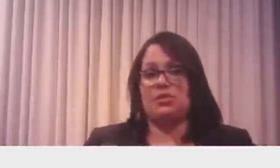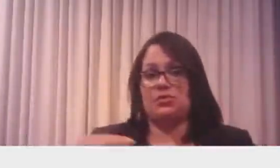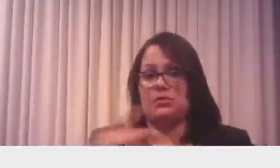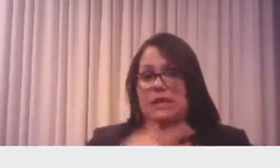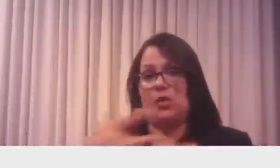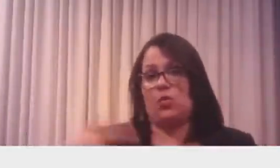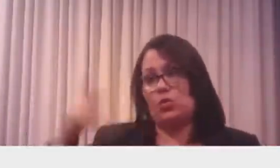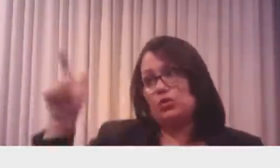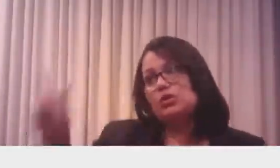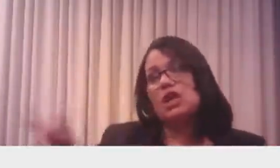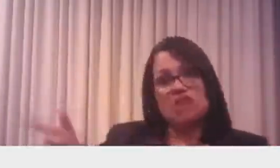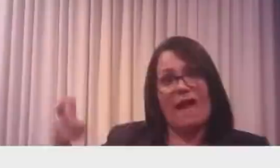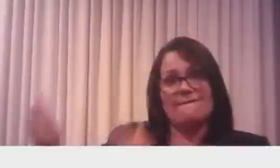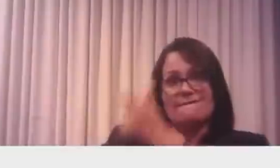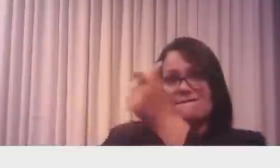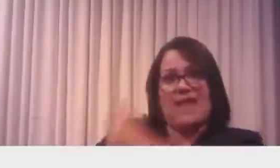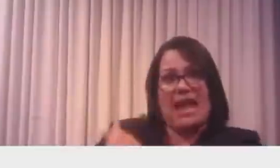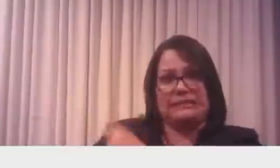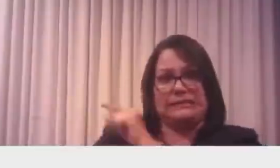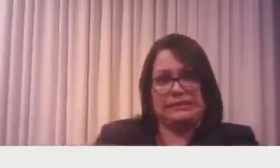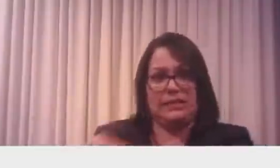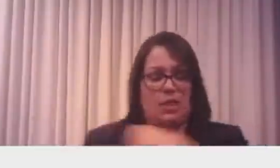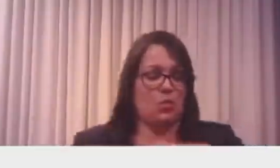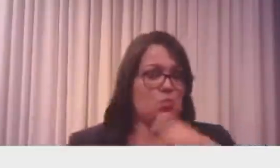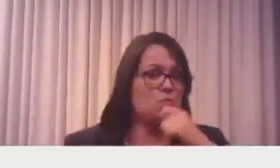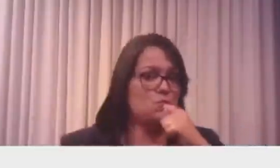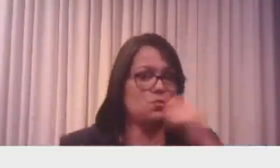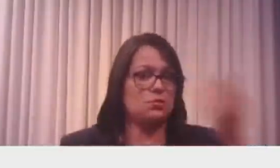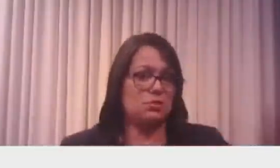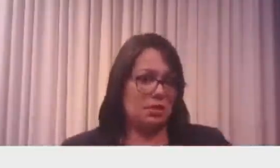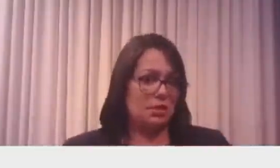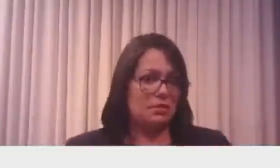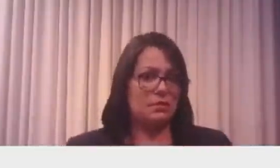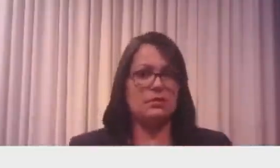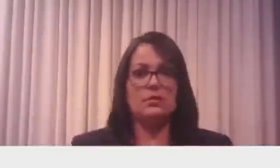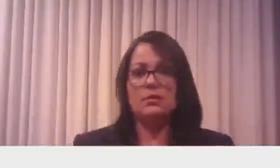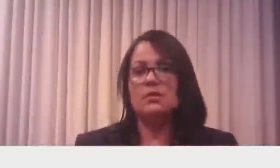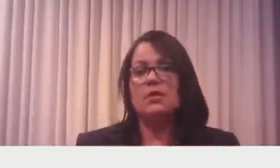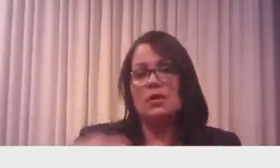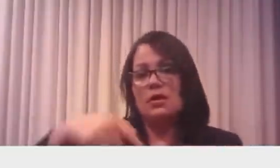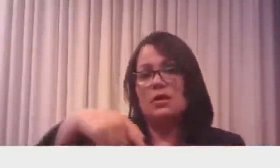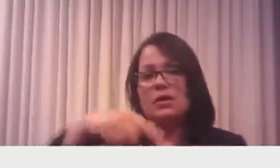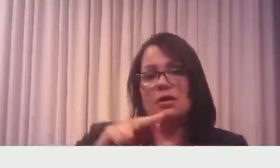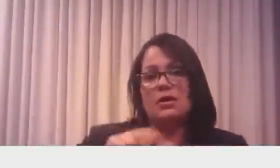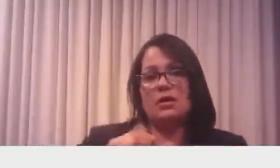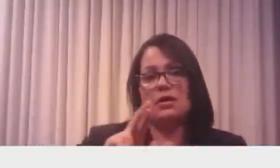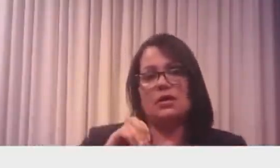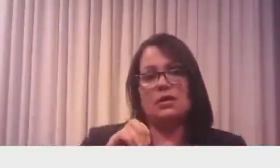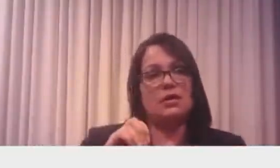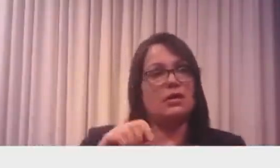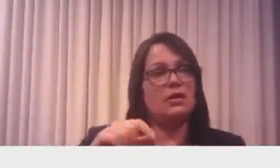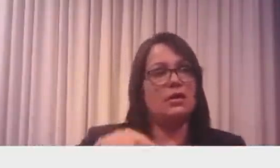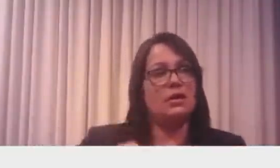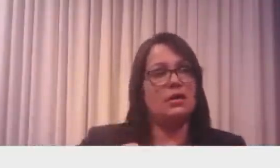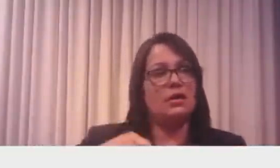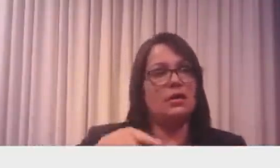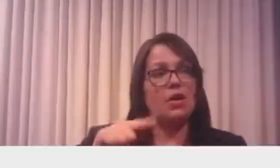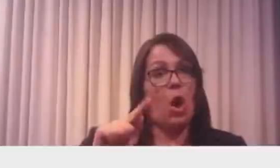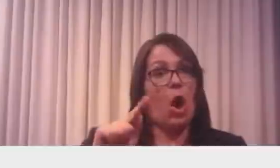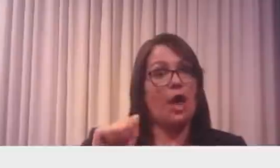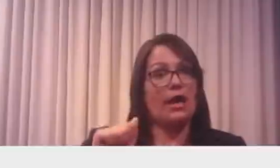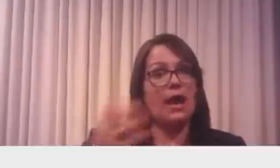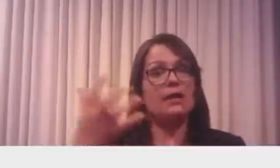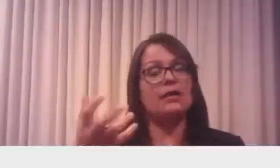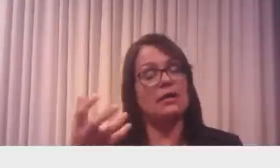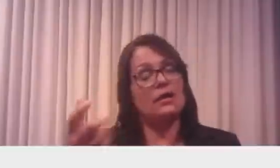mundo, não interessa a marca, em alguém ela vai falhar. E pelo que eu estou sabendo, Queiroga tomou a Coronavac, assim como muita